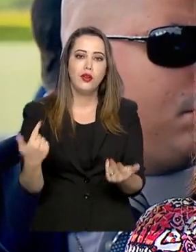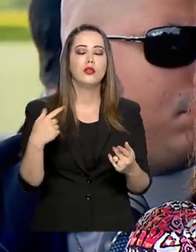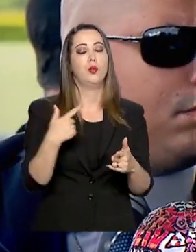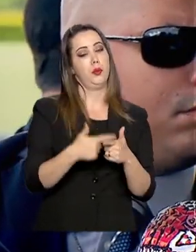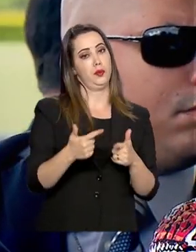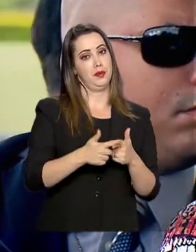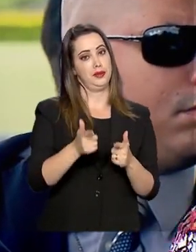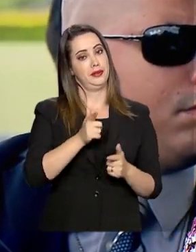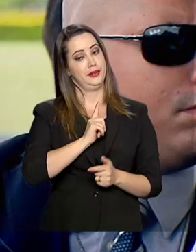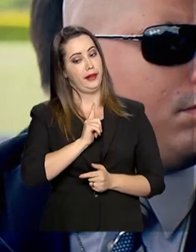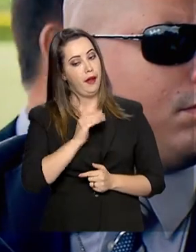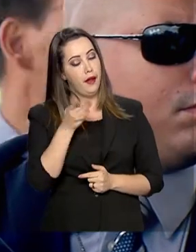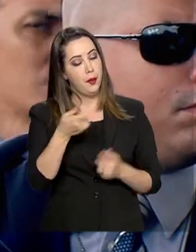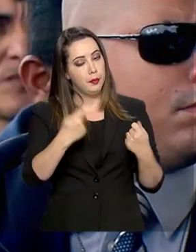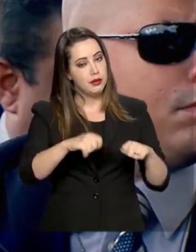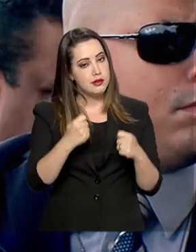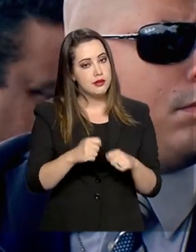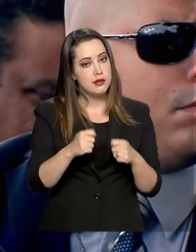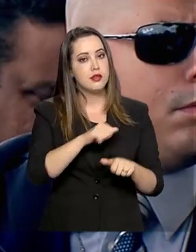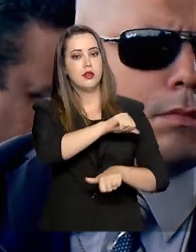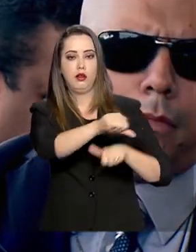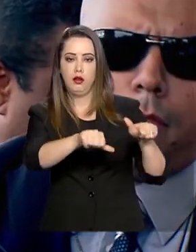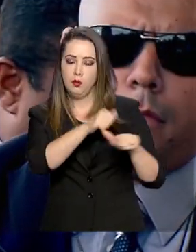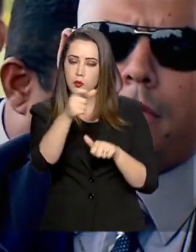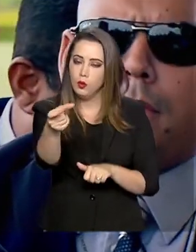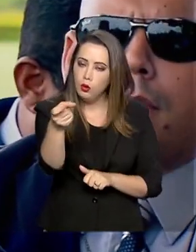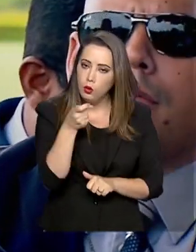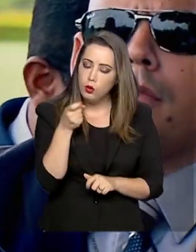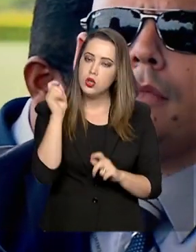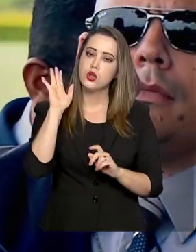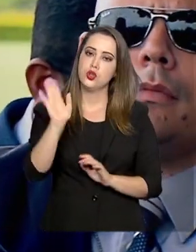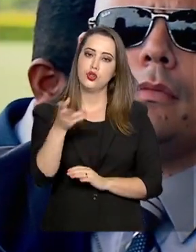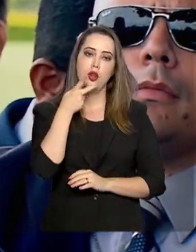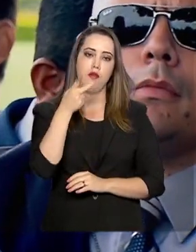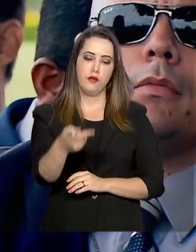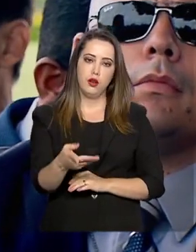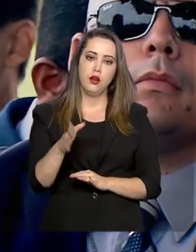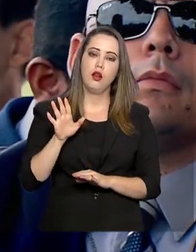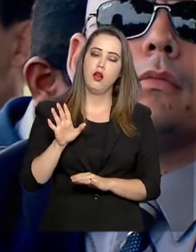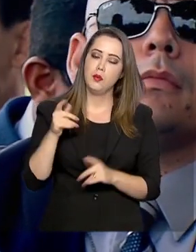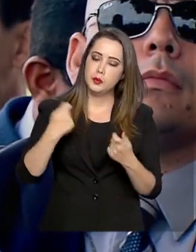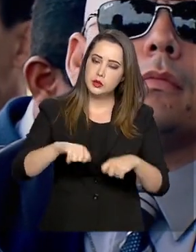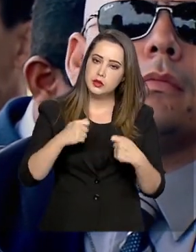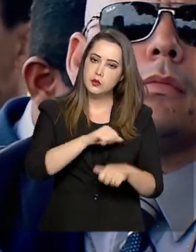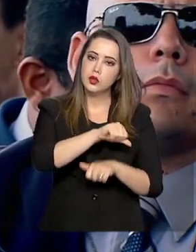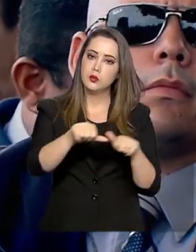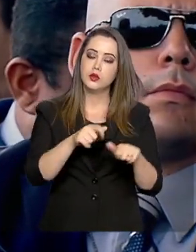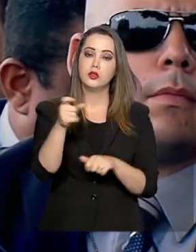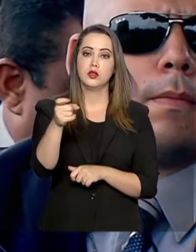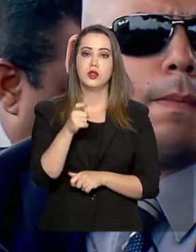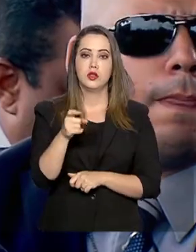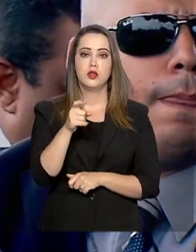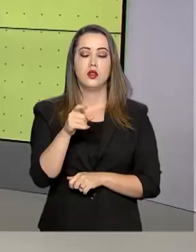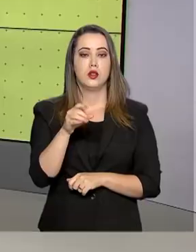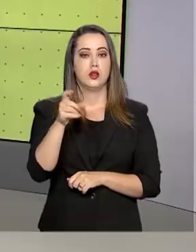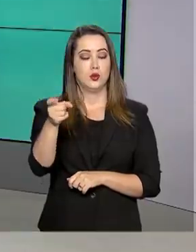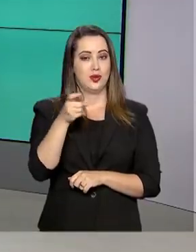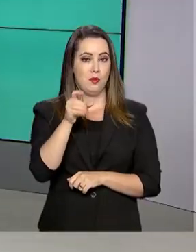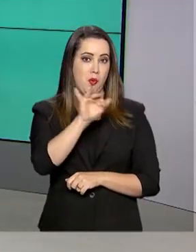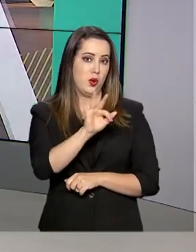tributária. Queremos, temos insistido, né? A palavra final vai ser do Paulo Guedes. Vamos tratar dos impostos federais apenas.